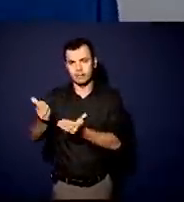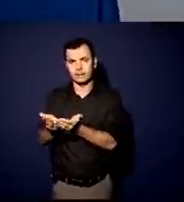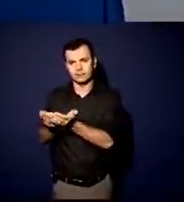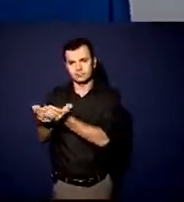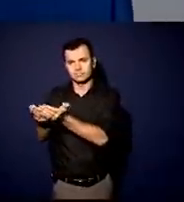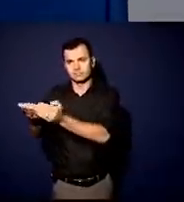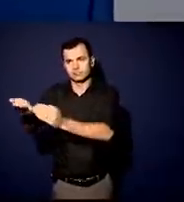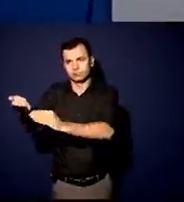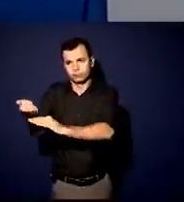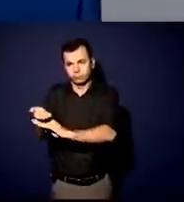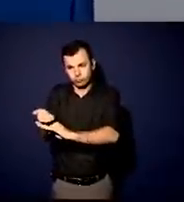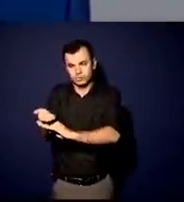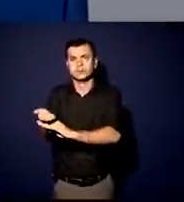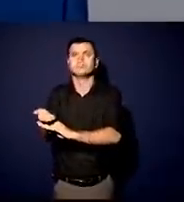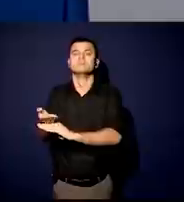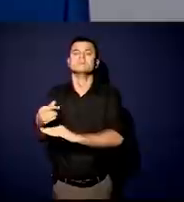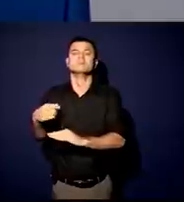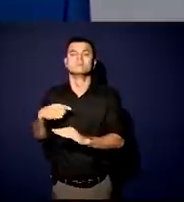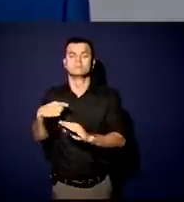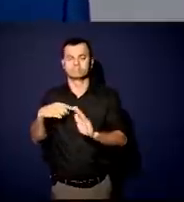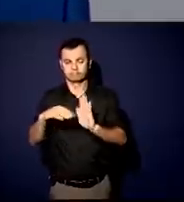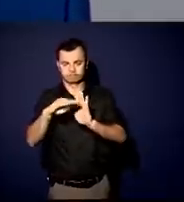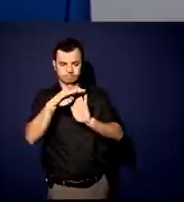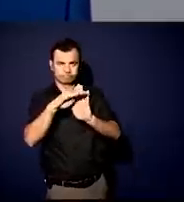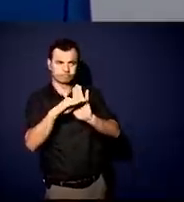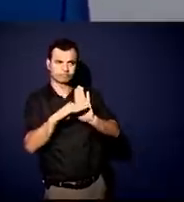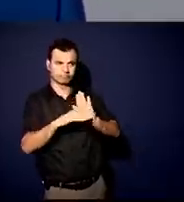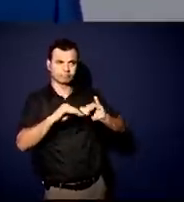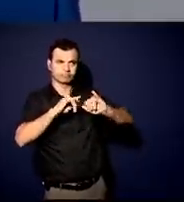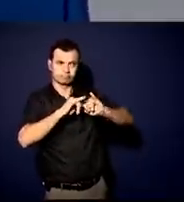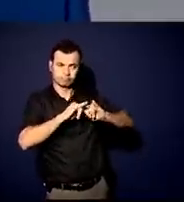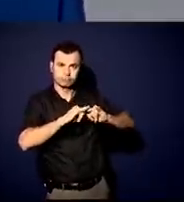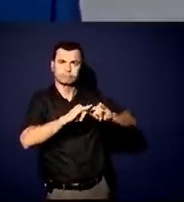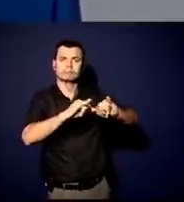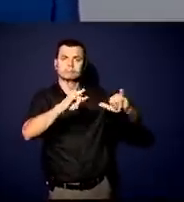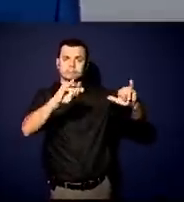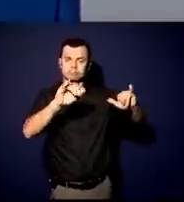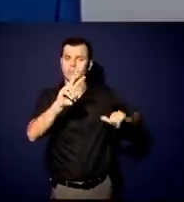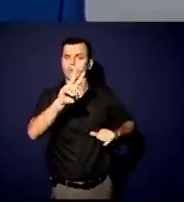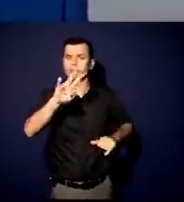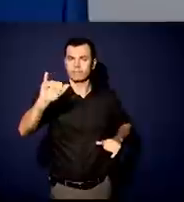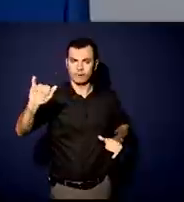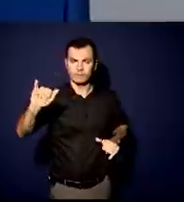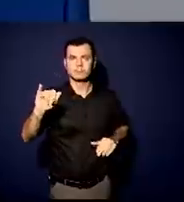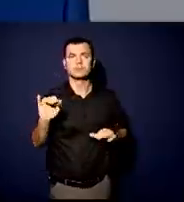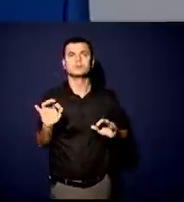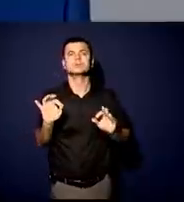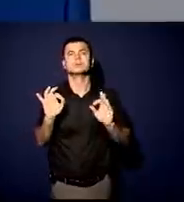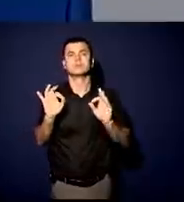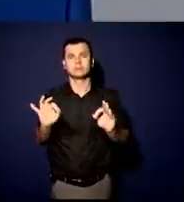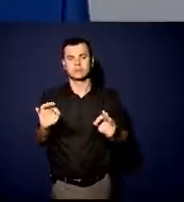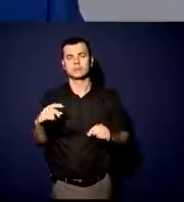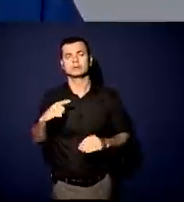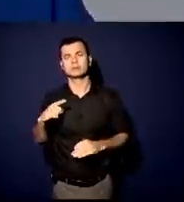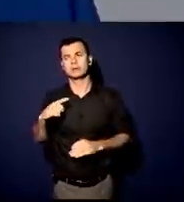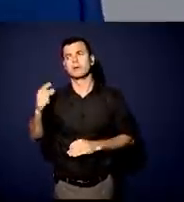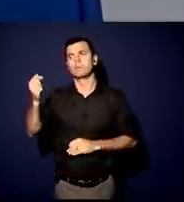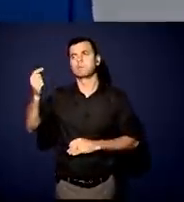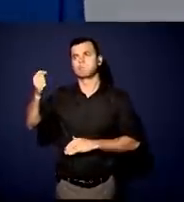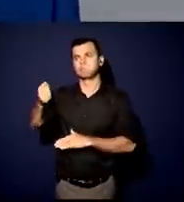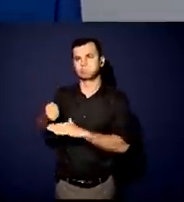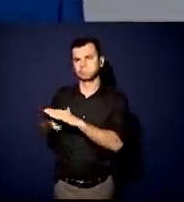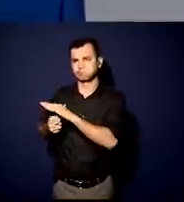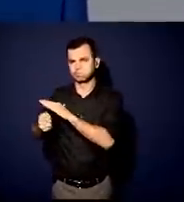estou muito animado com o pacote de infraestrutura que vai ser anunciado aí e eu tenho certeza que nós vamos trazer muitos investimentos e eu tenho